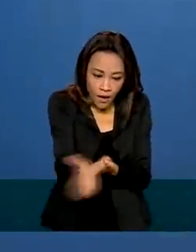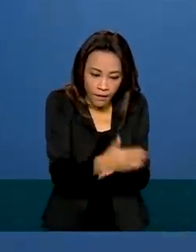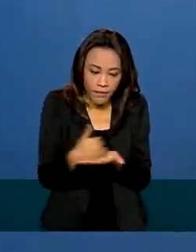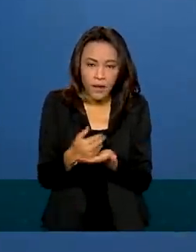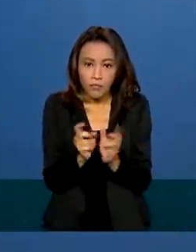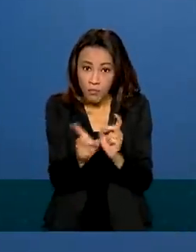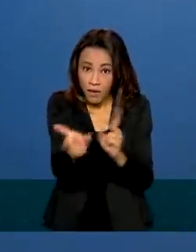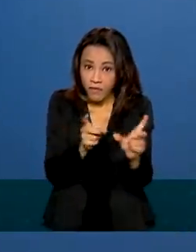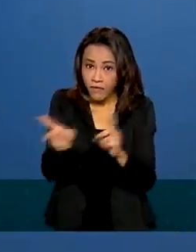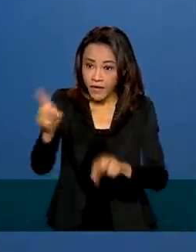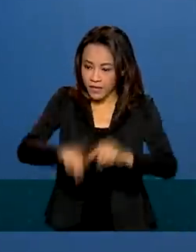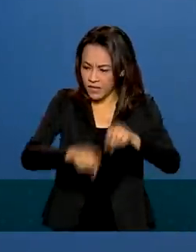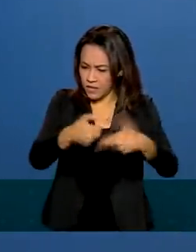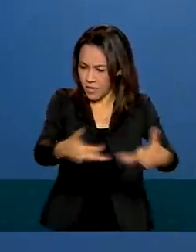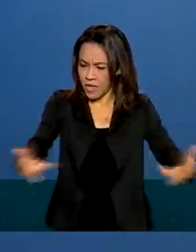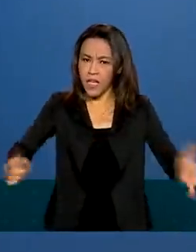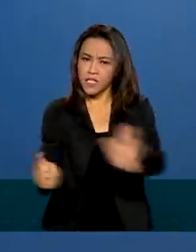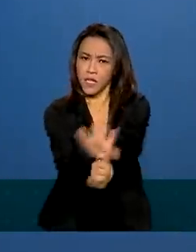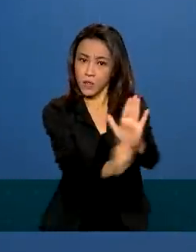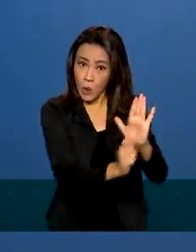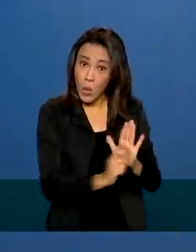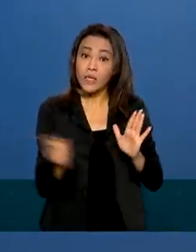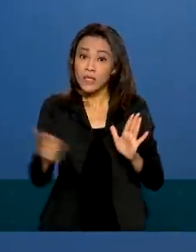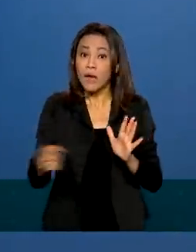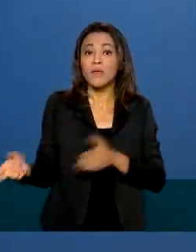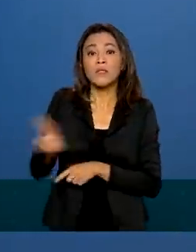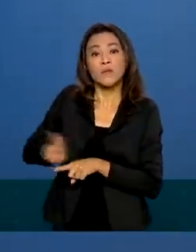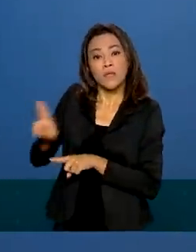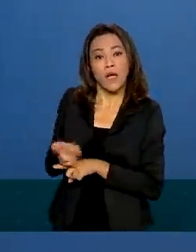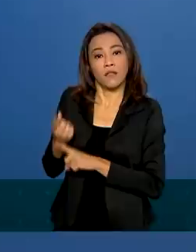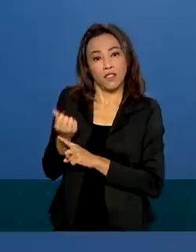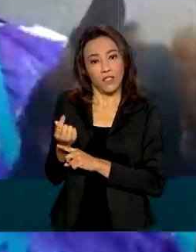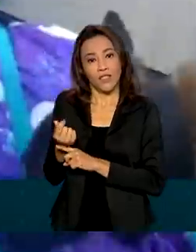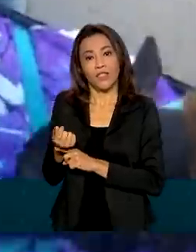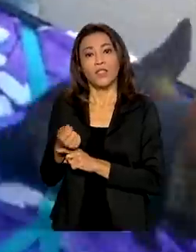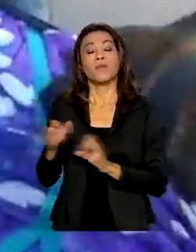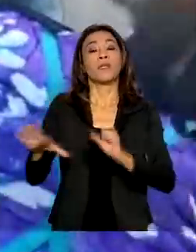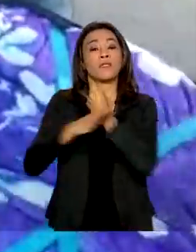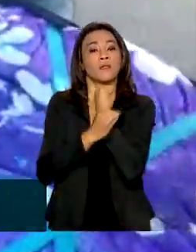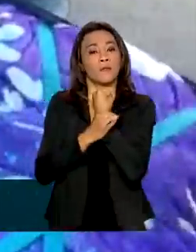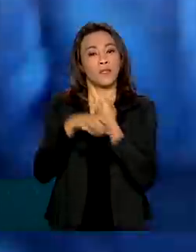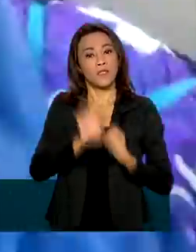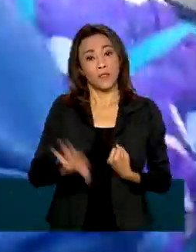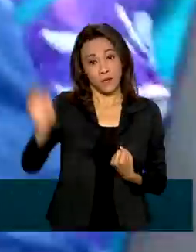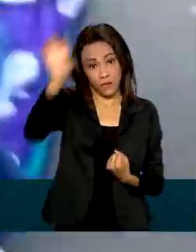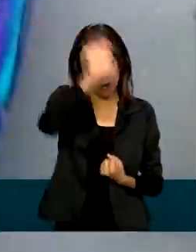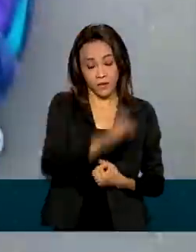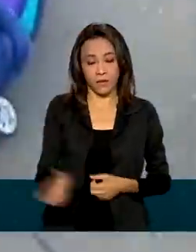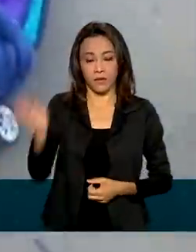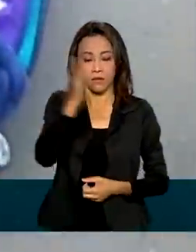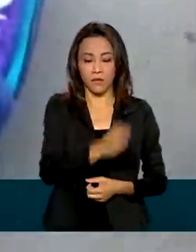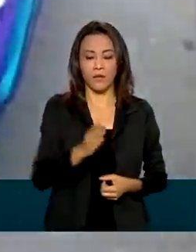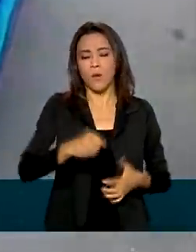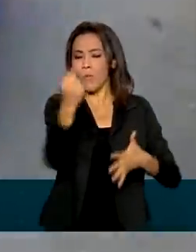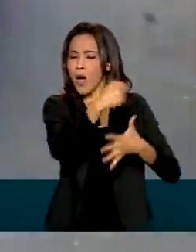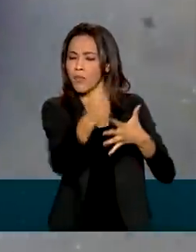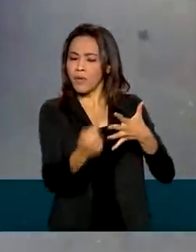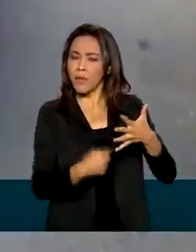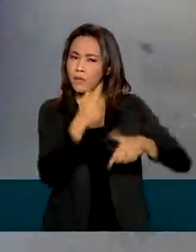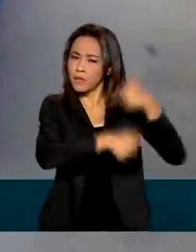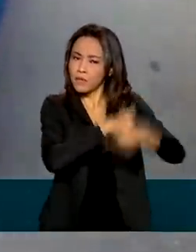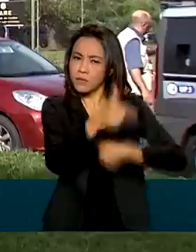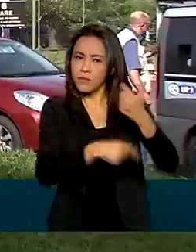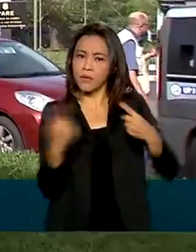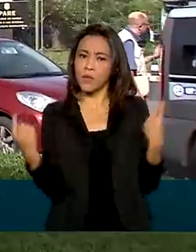para aplicação em políticas públicas na área de segurança nos estados. A ação conjunta de repressão ao crime